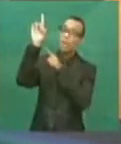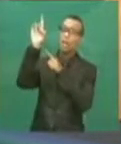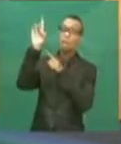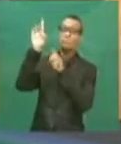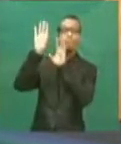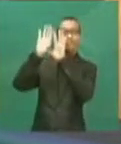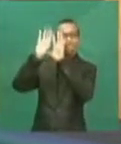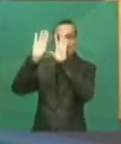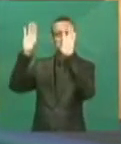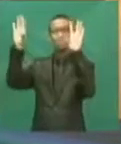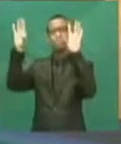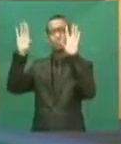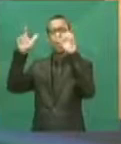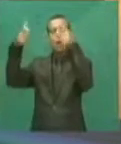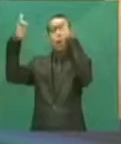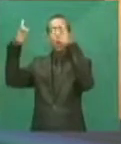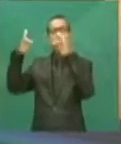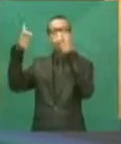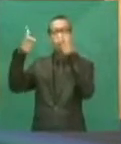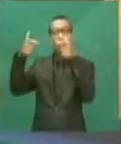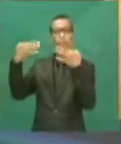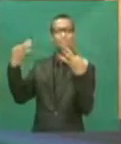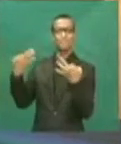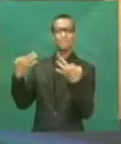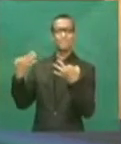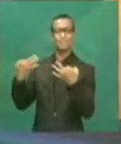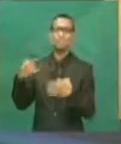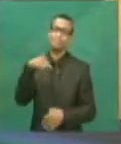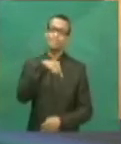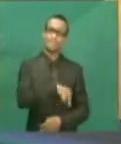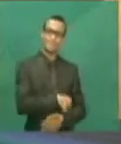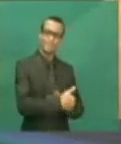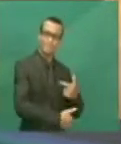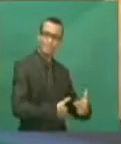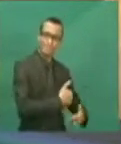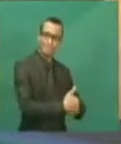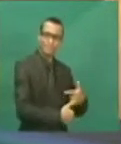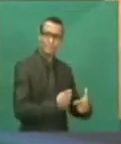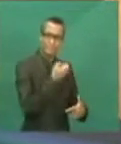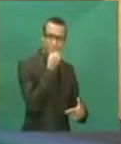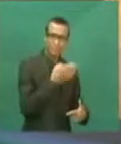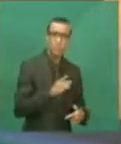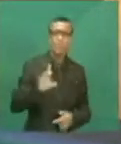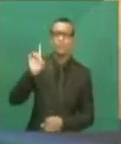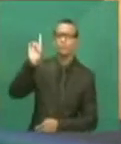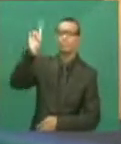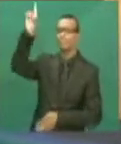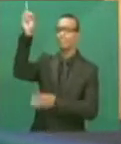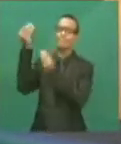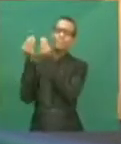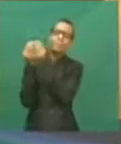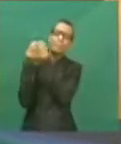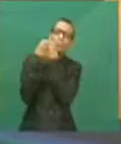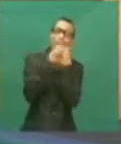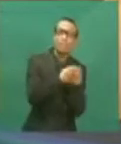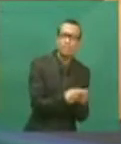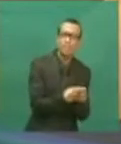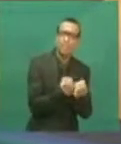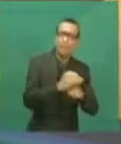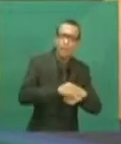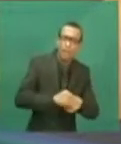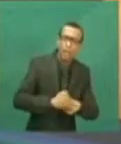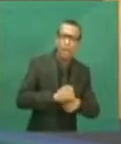que dê o conforto espiritual a toda a sua família